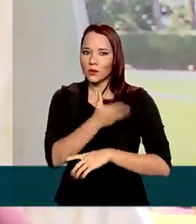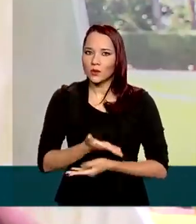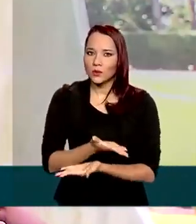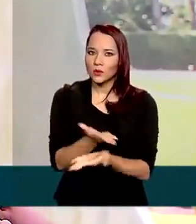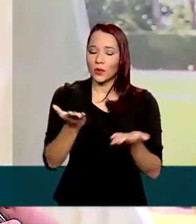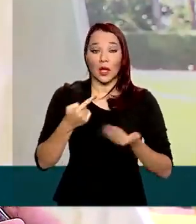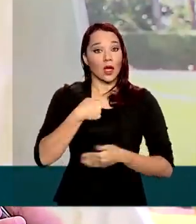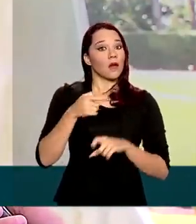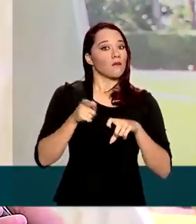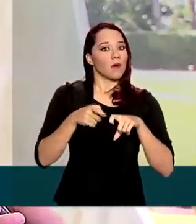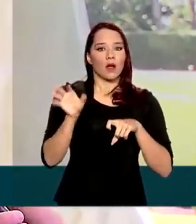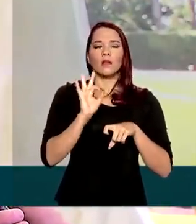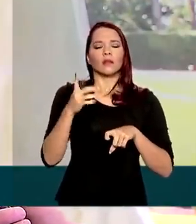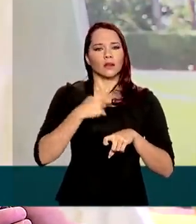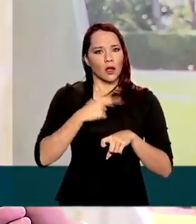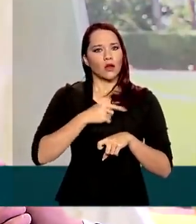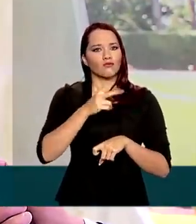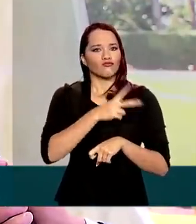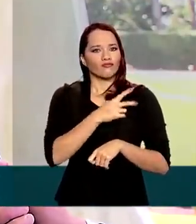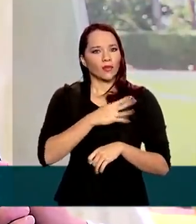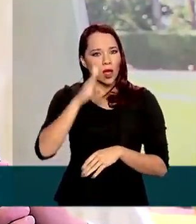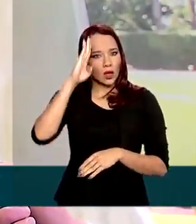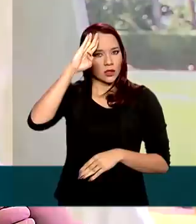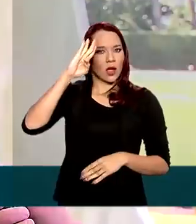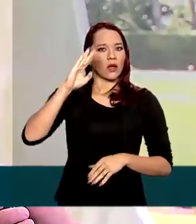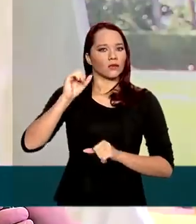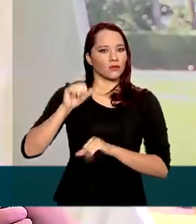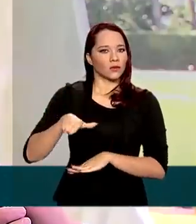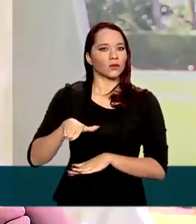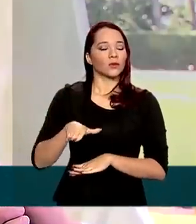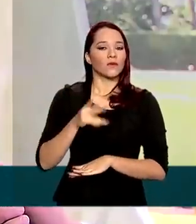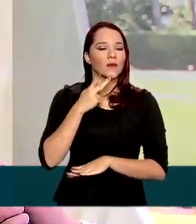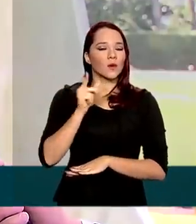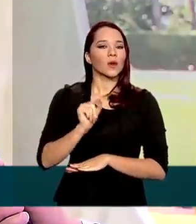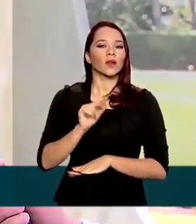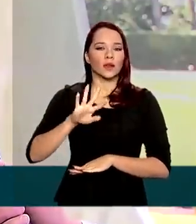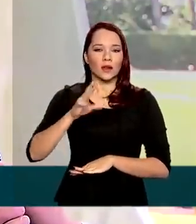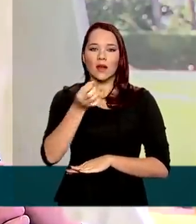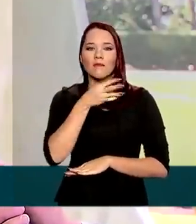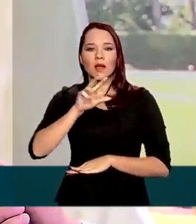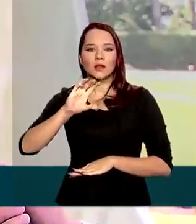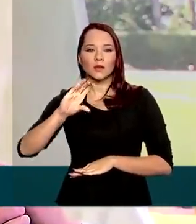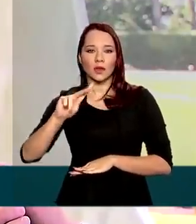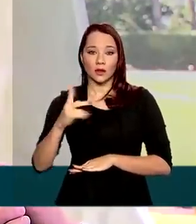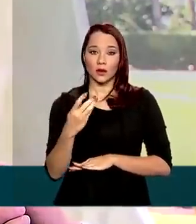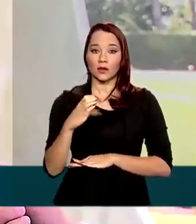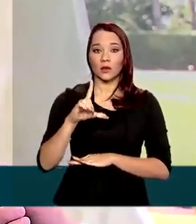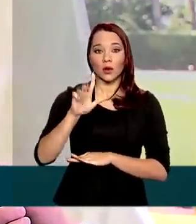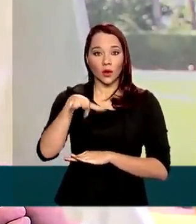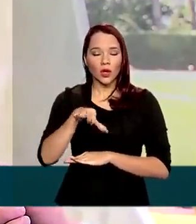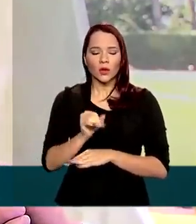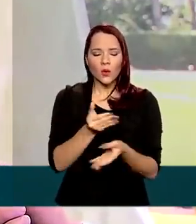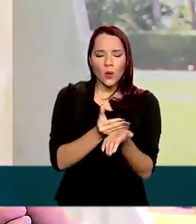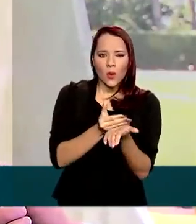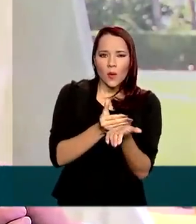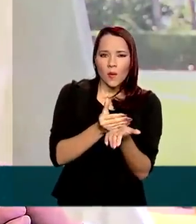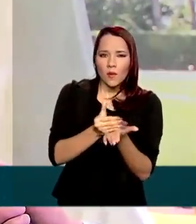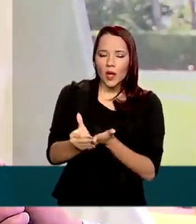Eu não sou médico, sou capitão do Exército. Que a hidroxicloroquina, na fase inicial,